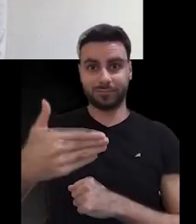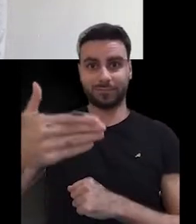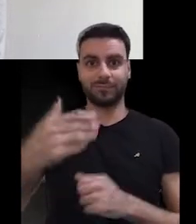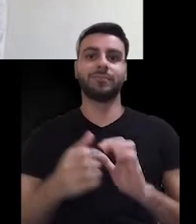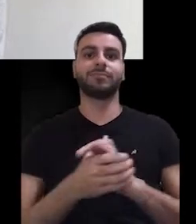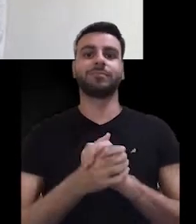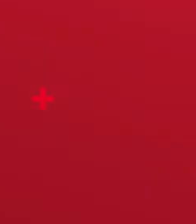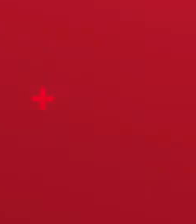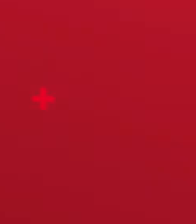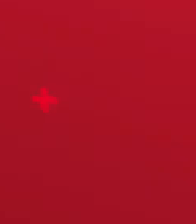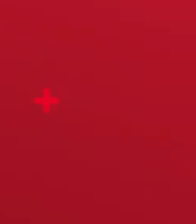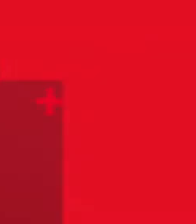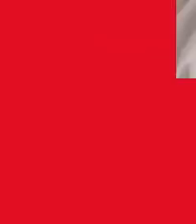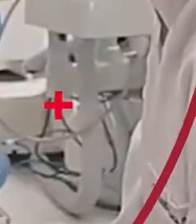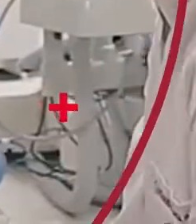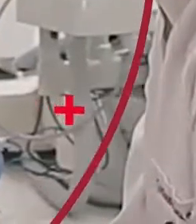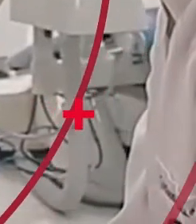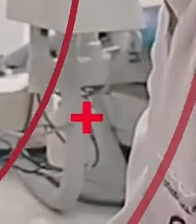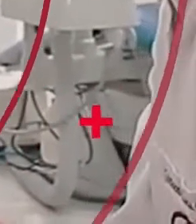UFJF.